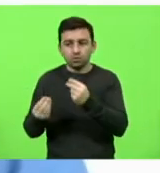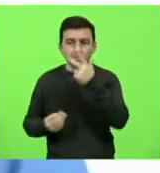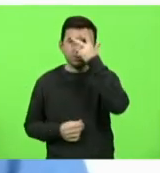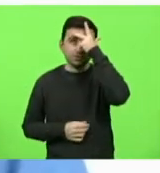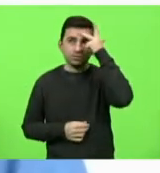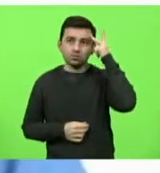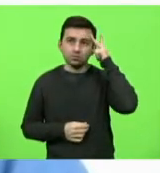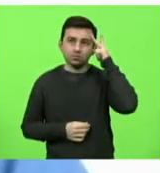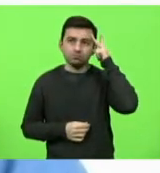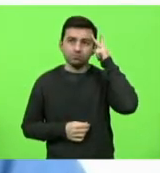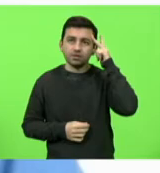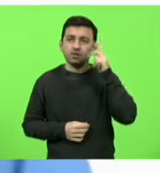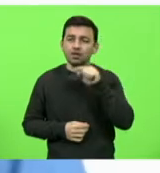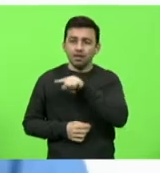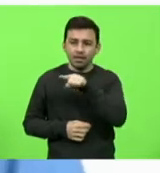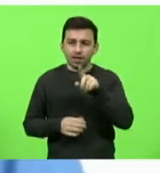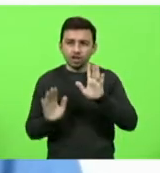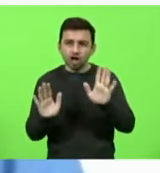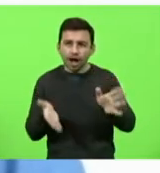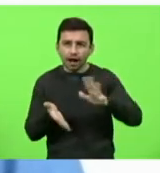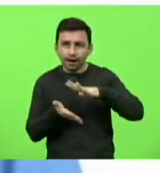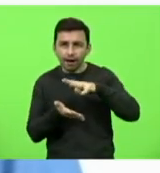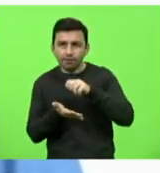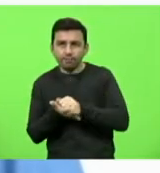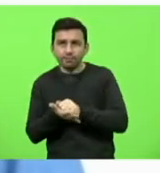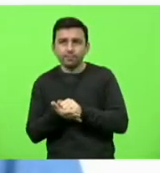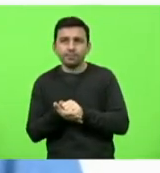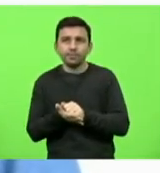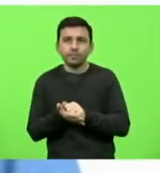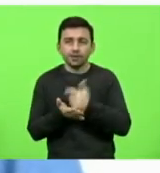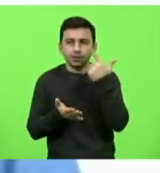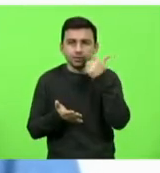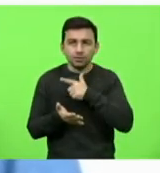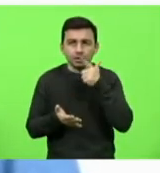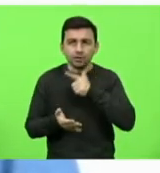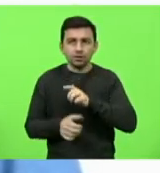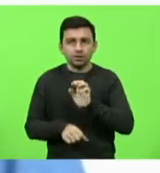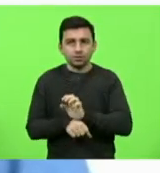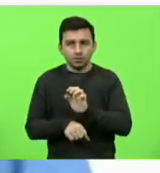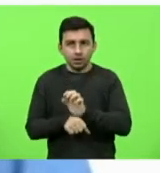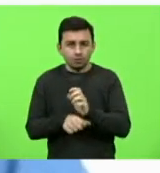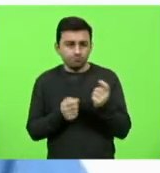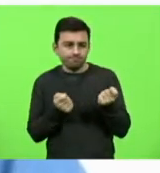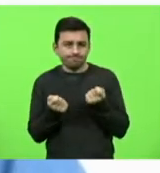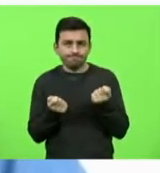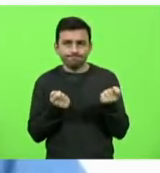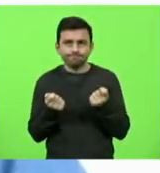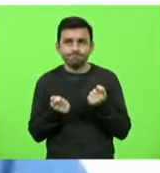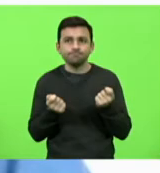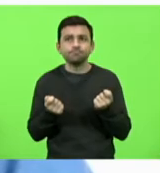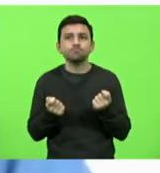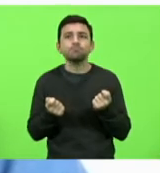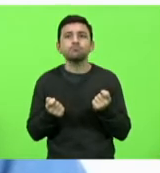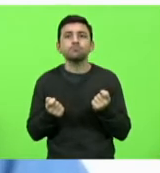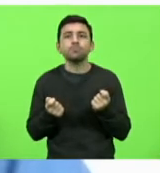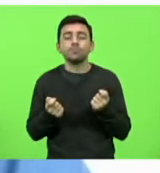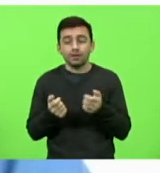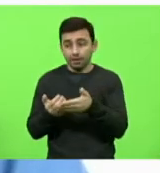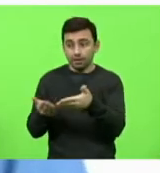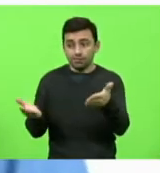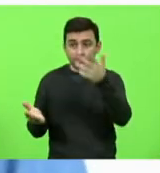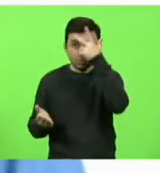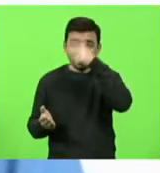estando cadastradas, tendo de parte do Estado um controle, essas pessoas poderão